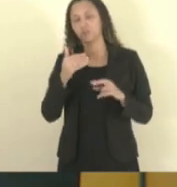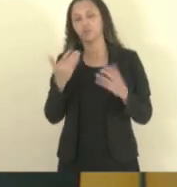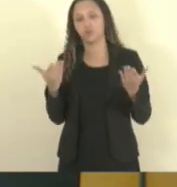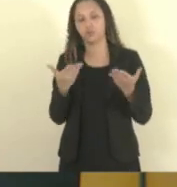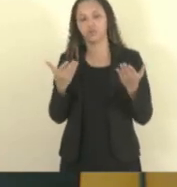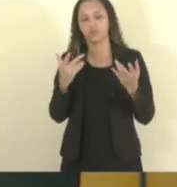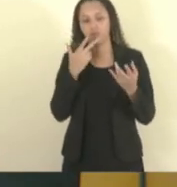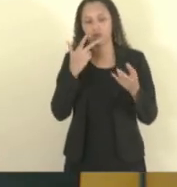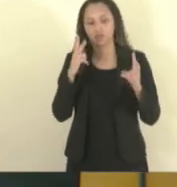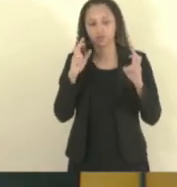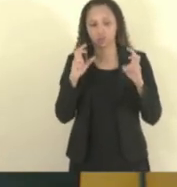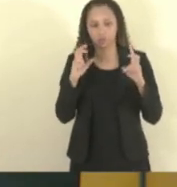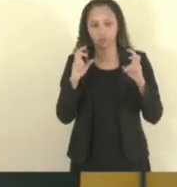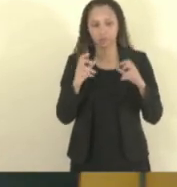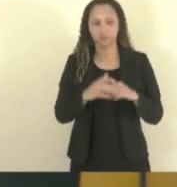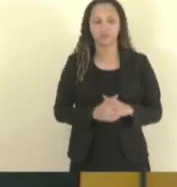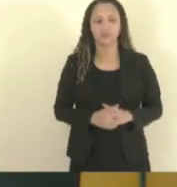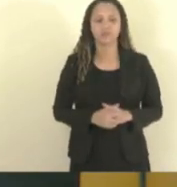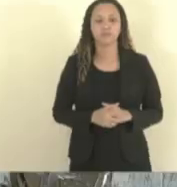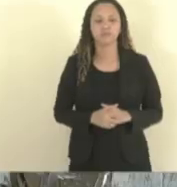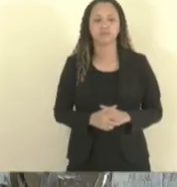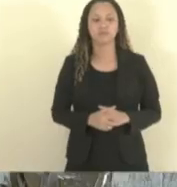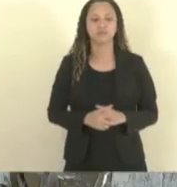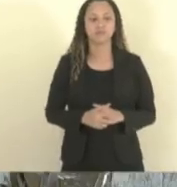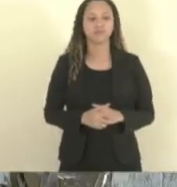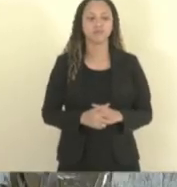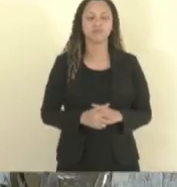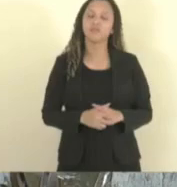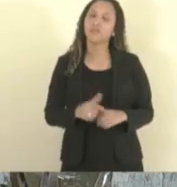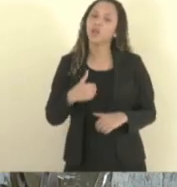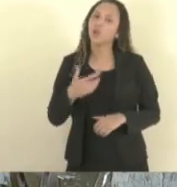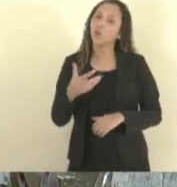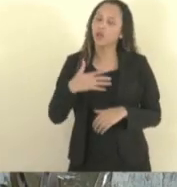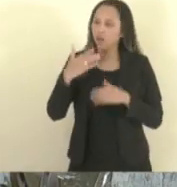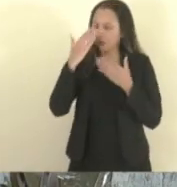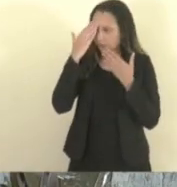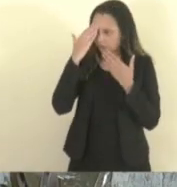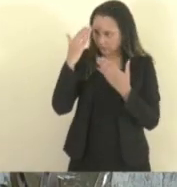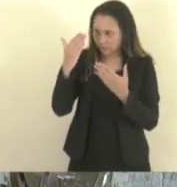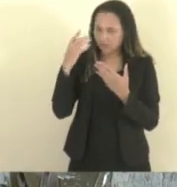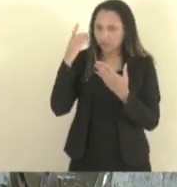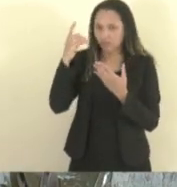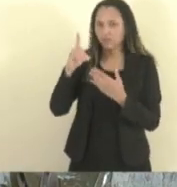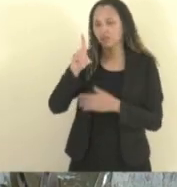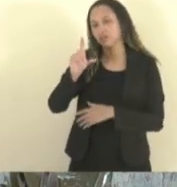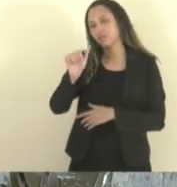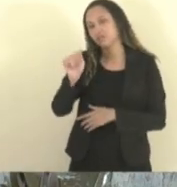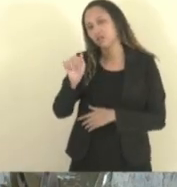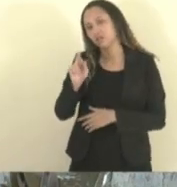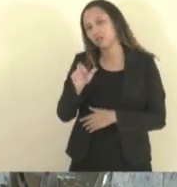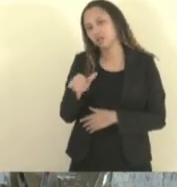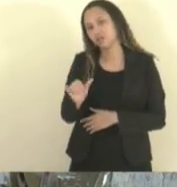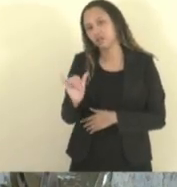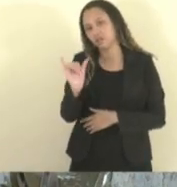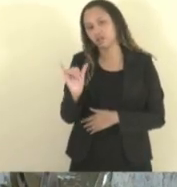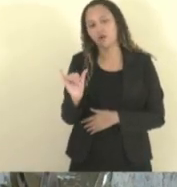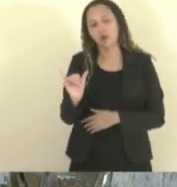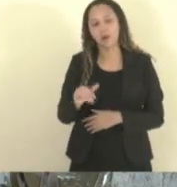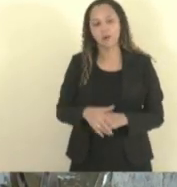Primeiro, para o deputado Fabrício Gandini. Agradecer, deputado Dari. É um